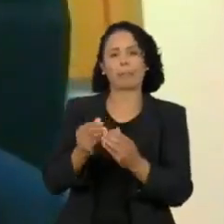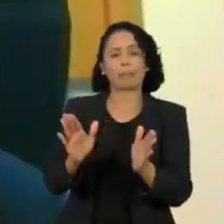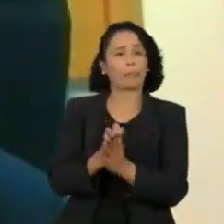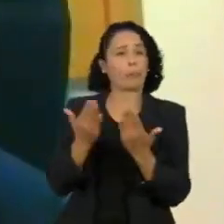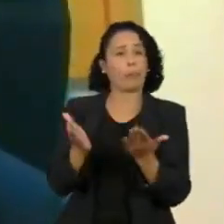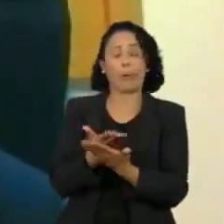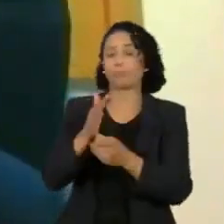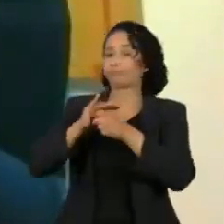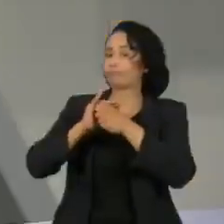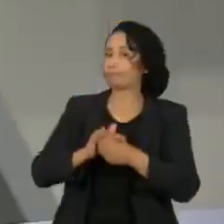estrutural.